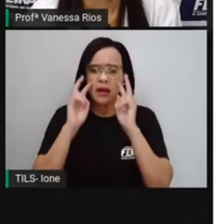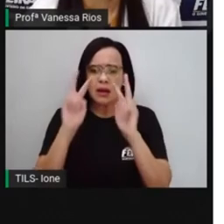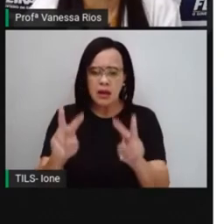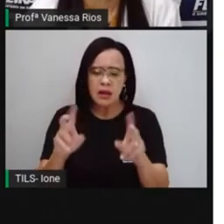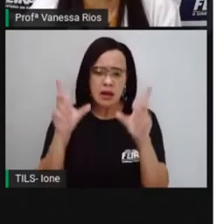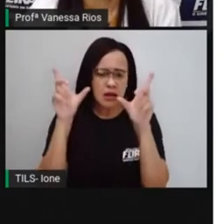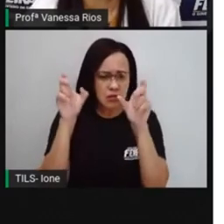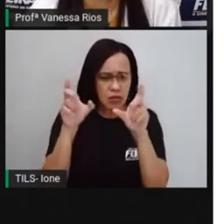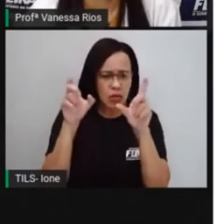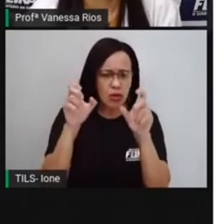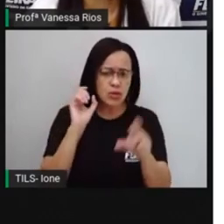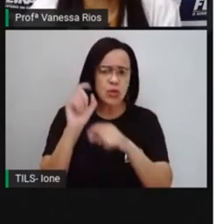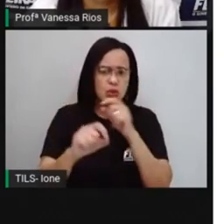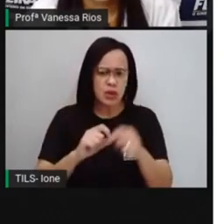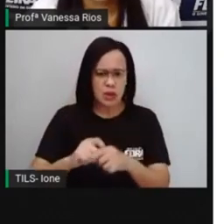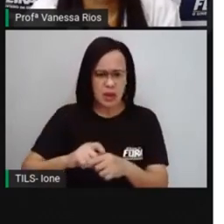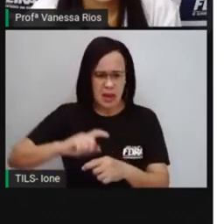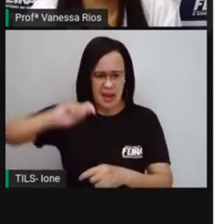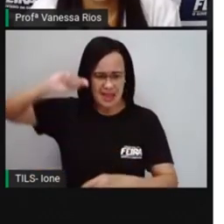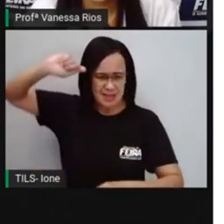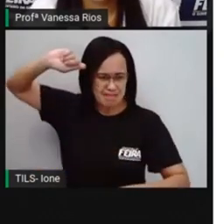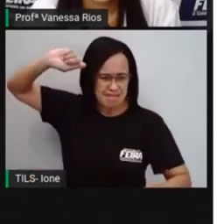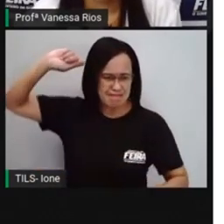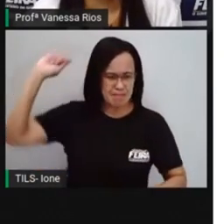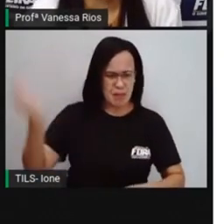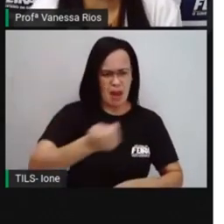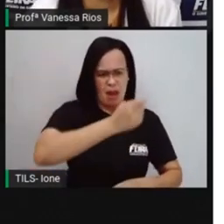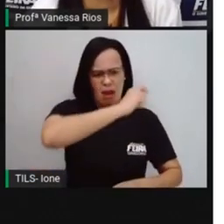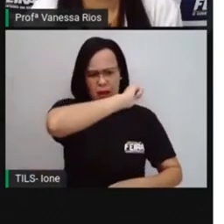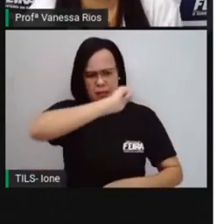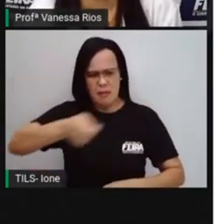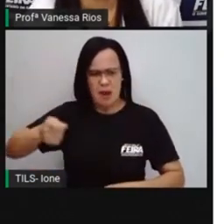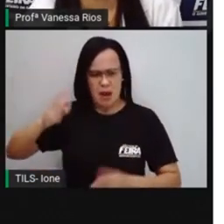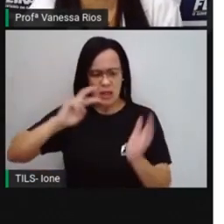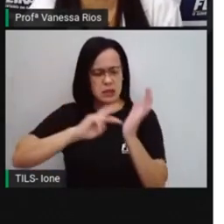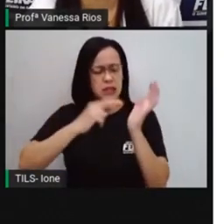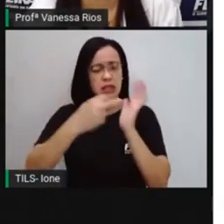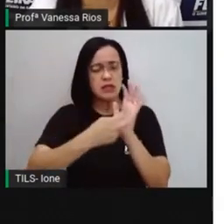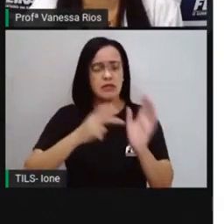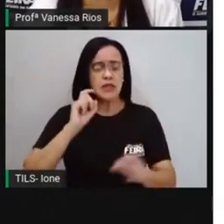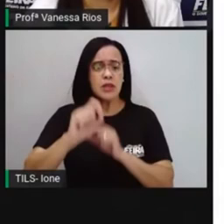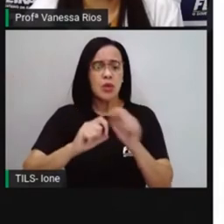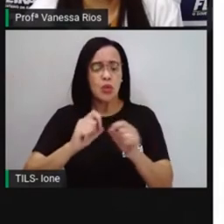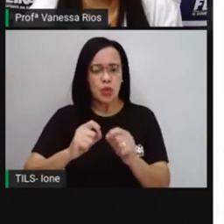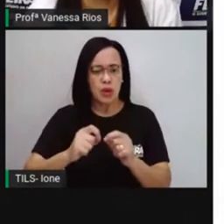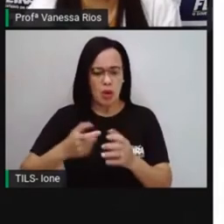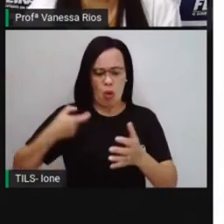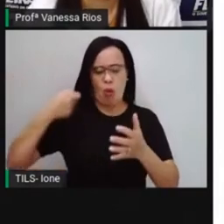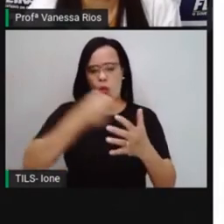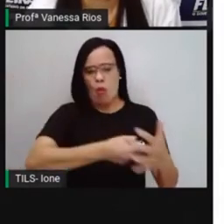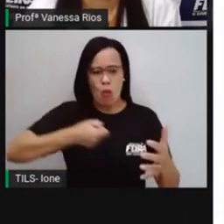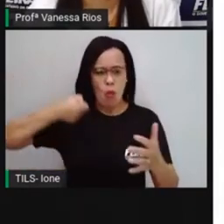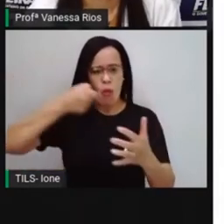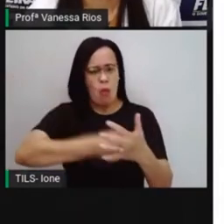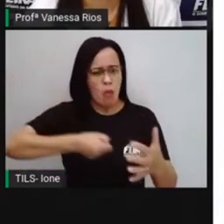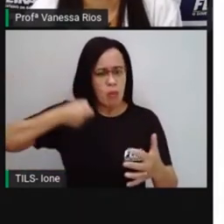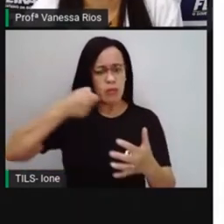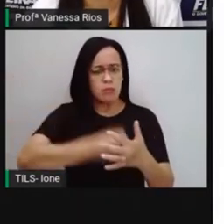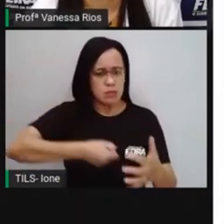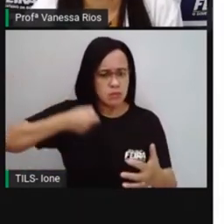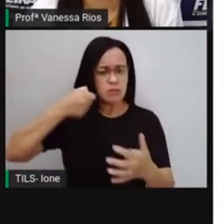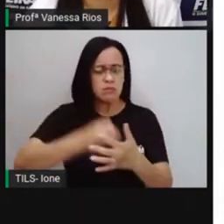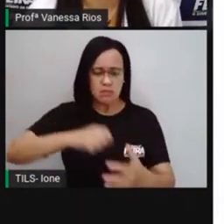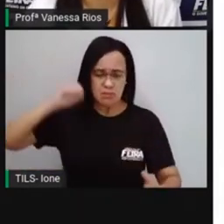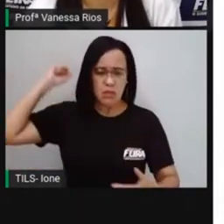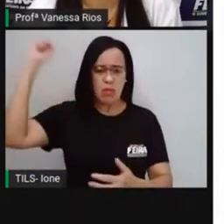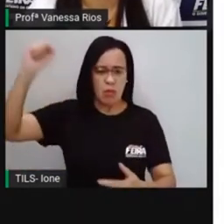E aí a resistência, luta, que foi algo necessário desde o momento aí em que os